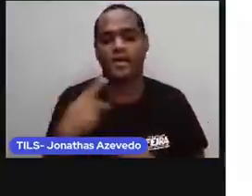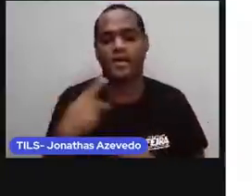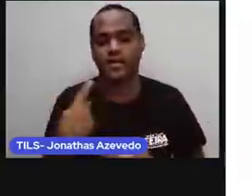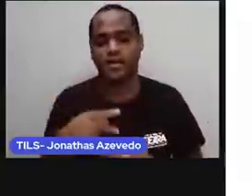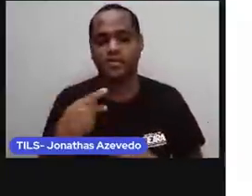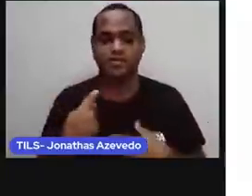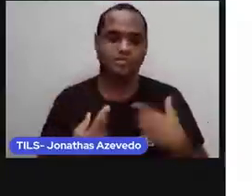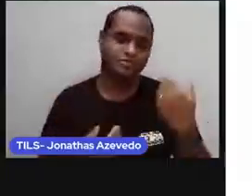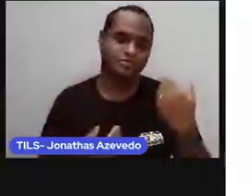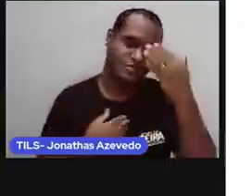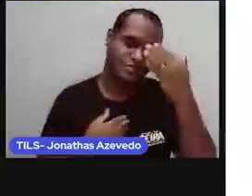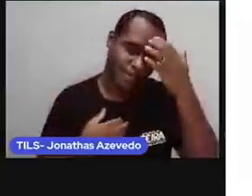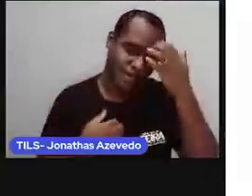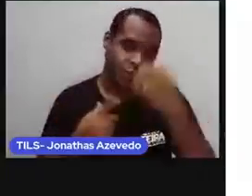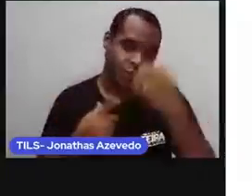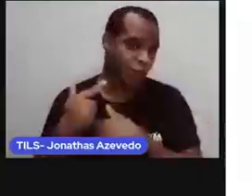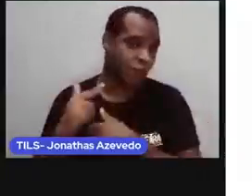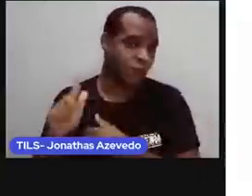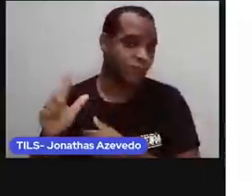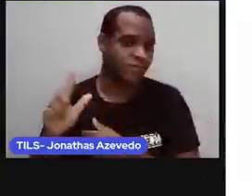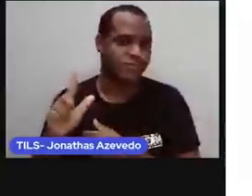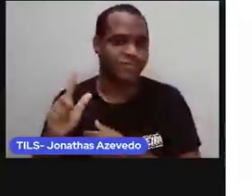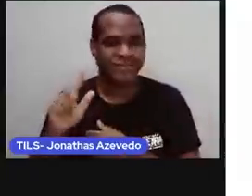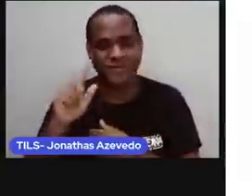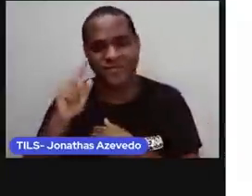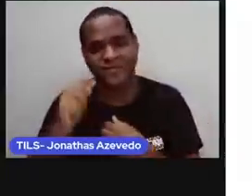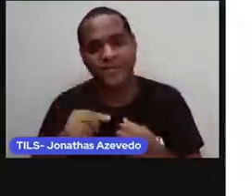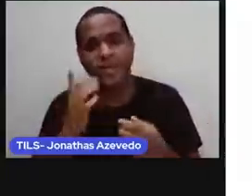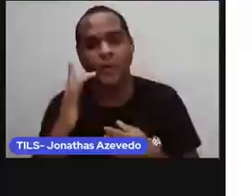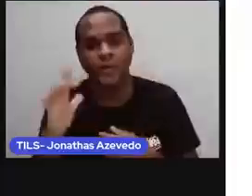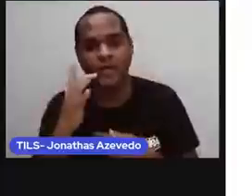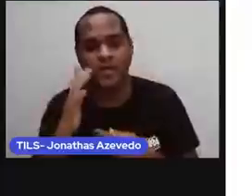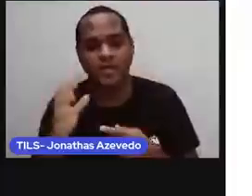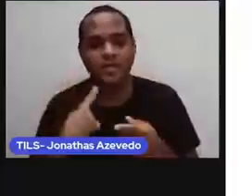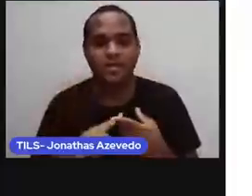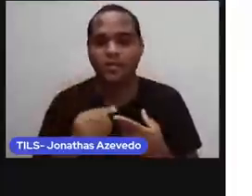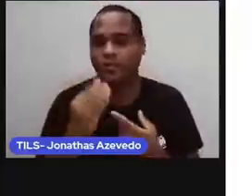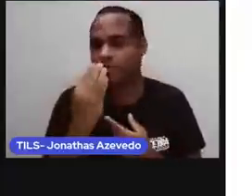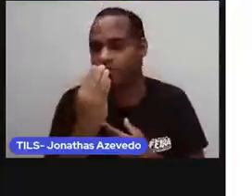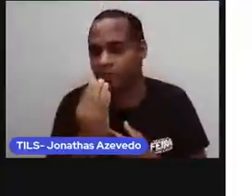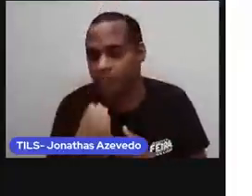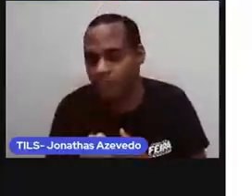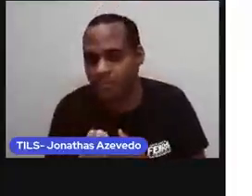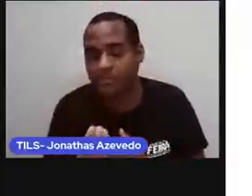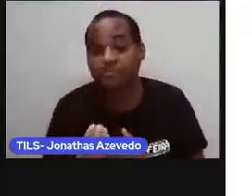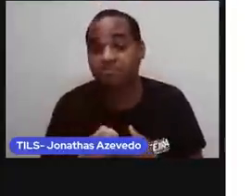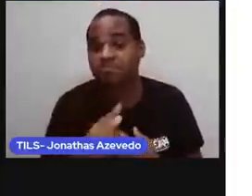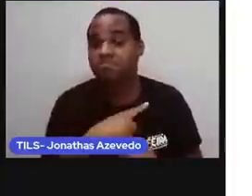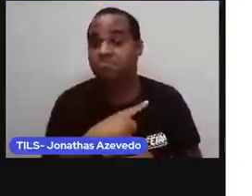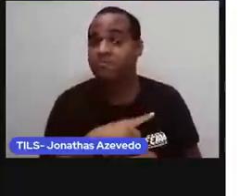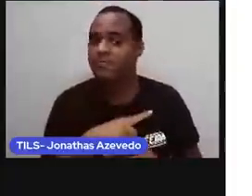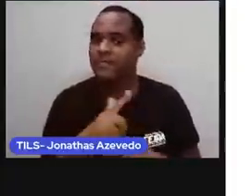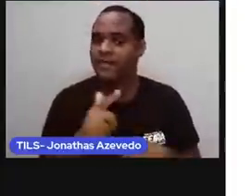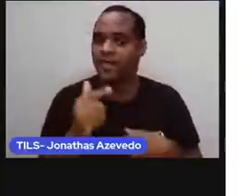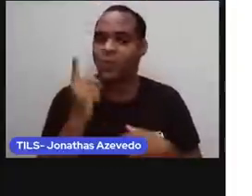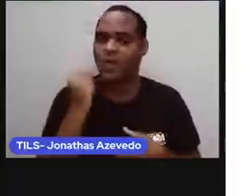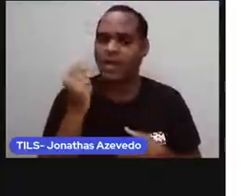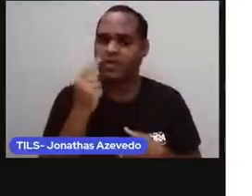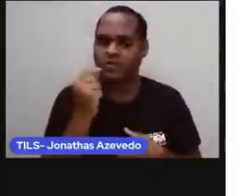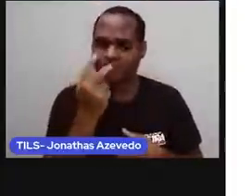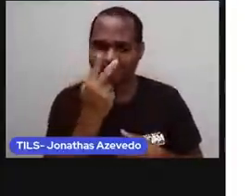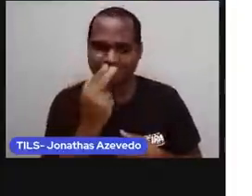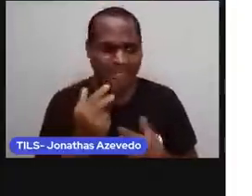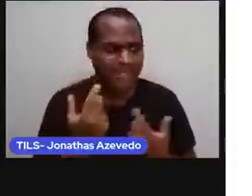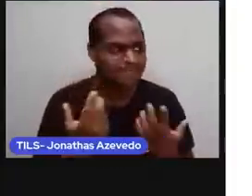e o lobo-guará. A jaguatirica é um gato do mato. É um gato gigante. Parece